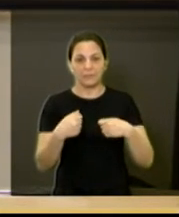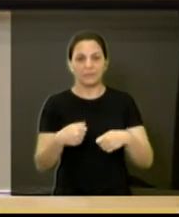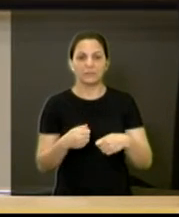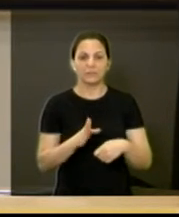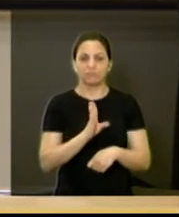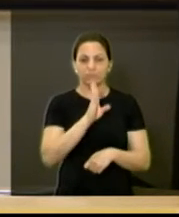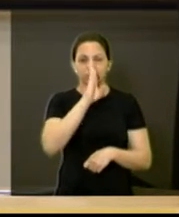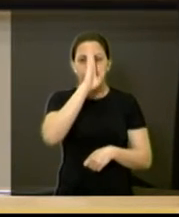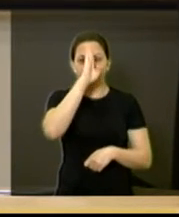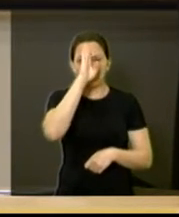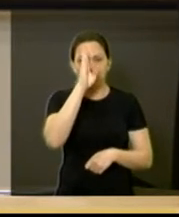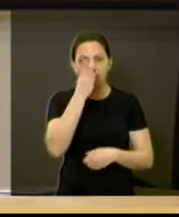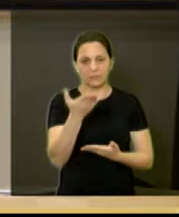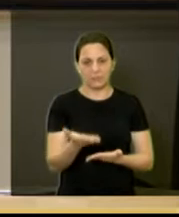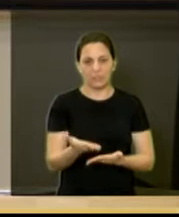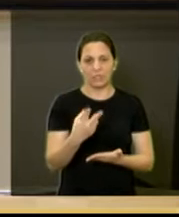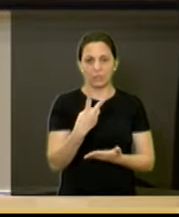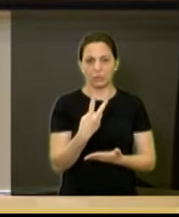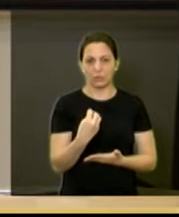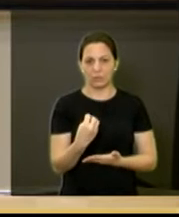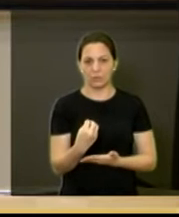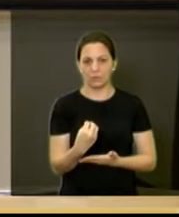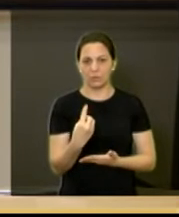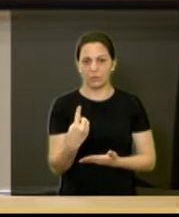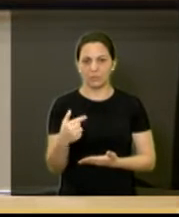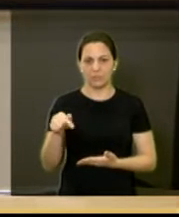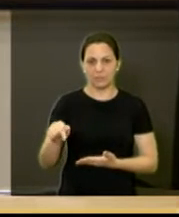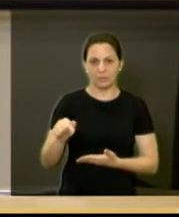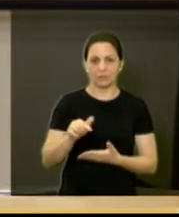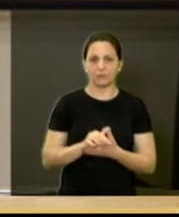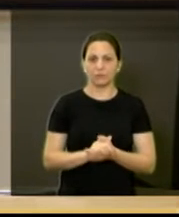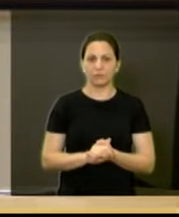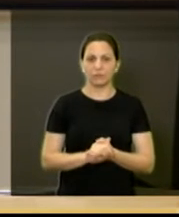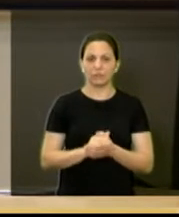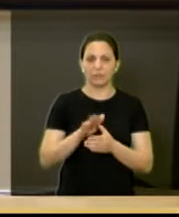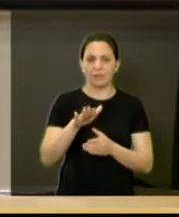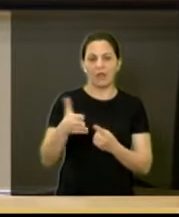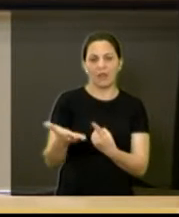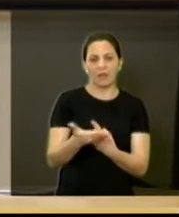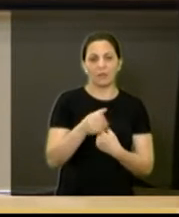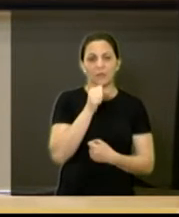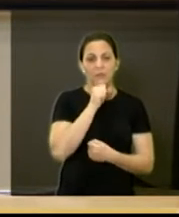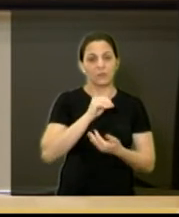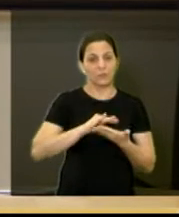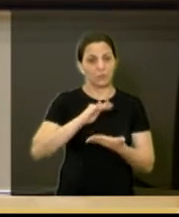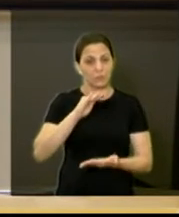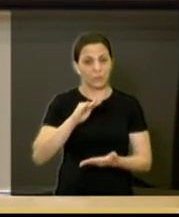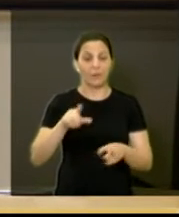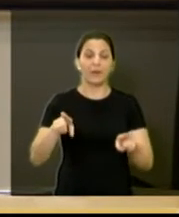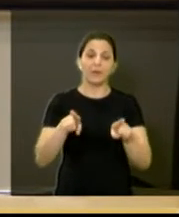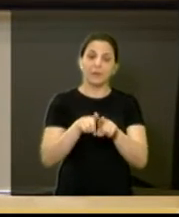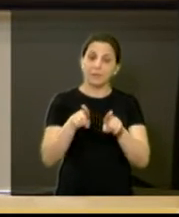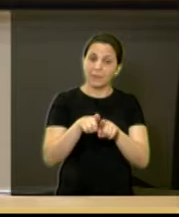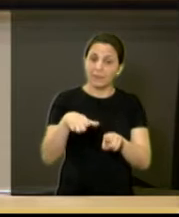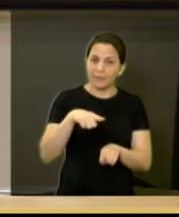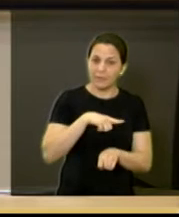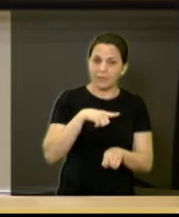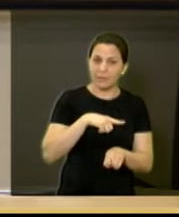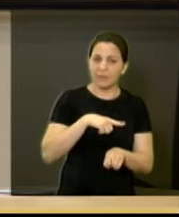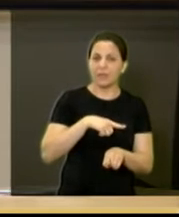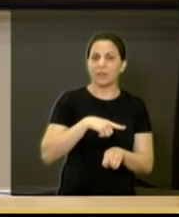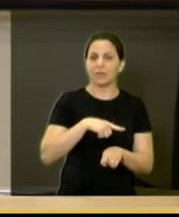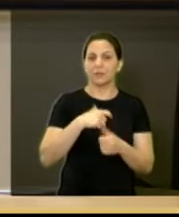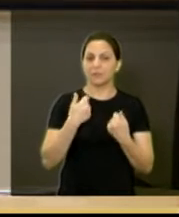prioritária para 2017, na questão do atendimento a idosos. Também temos uma outra